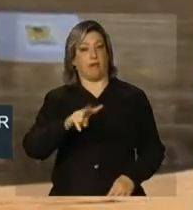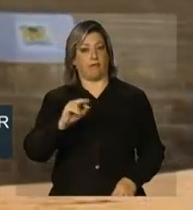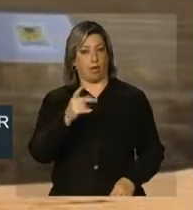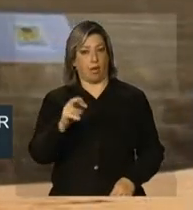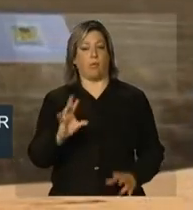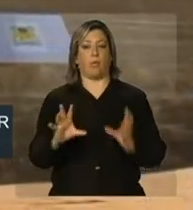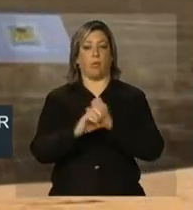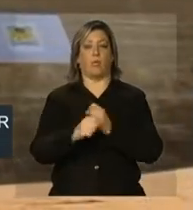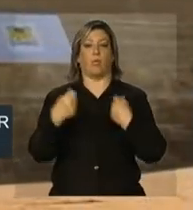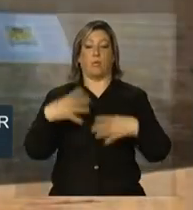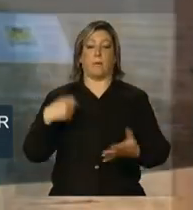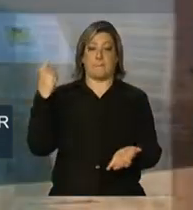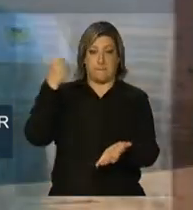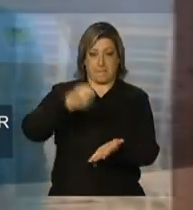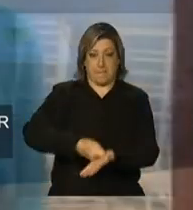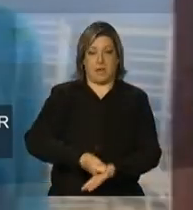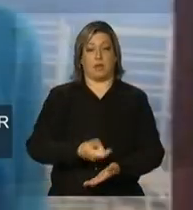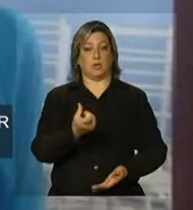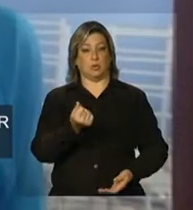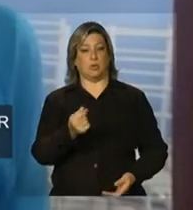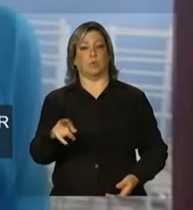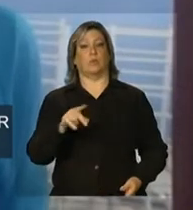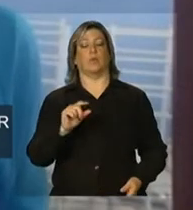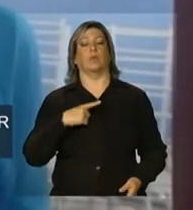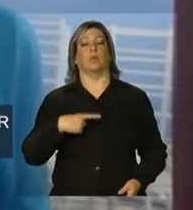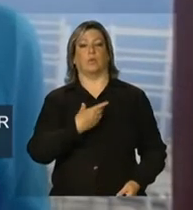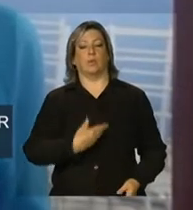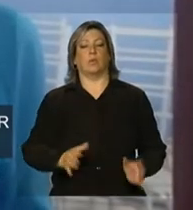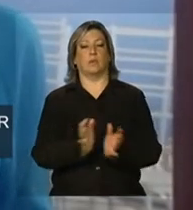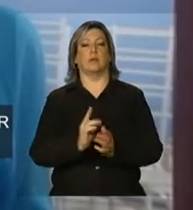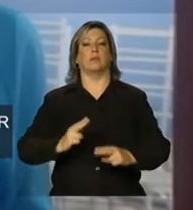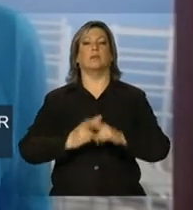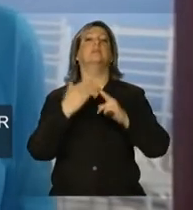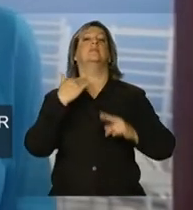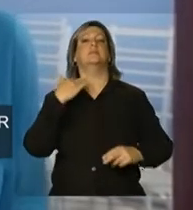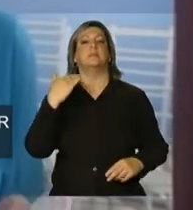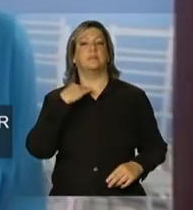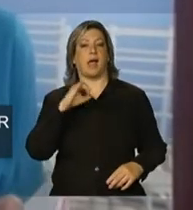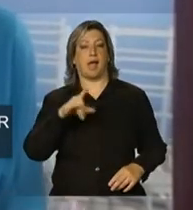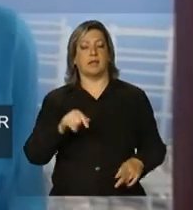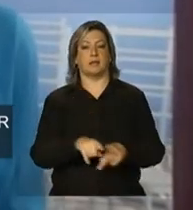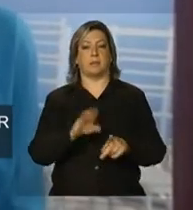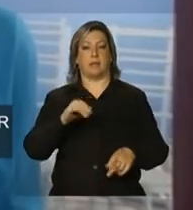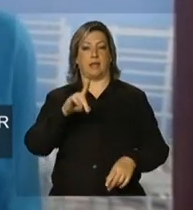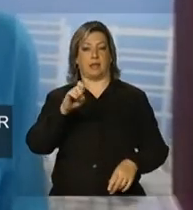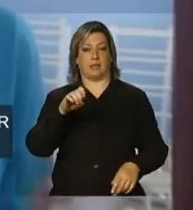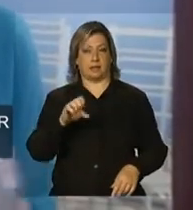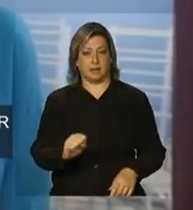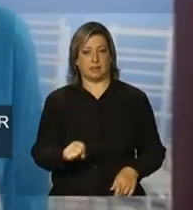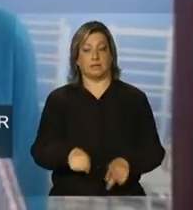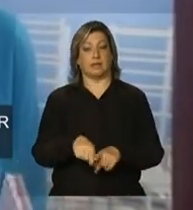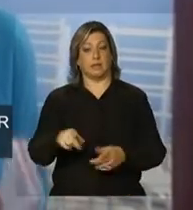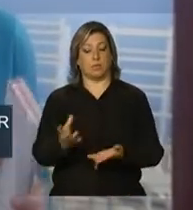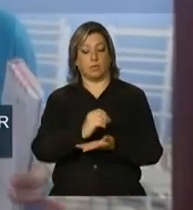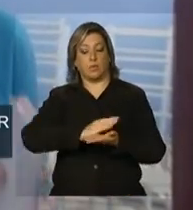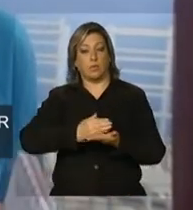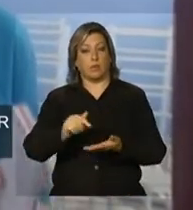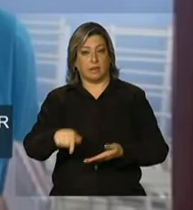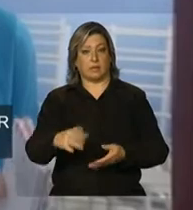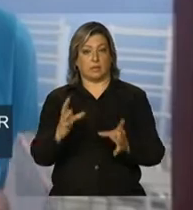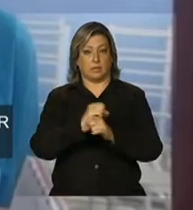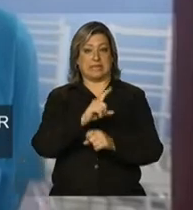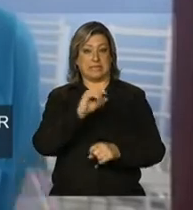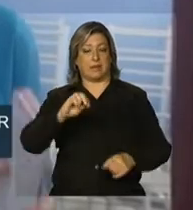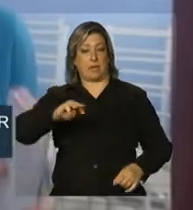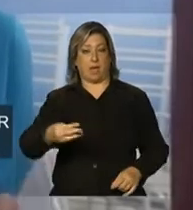foi custeado, foi financiado pela União, por meio da Caixa Econômica Federal e pelo BNDES. O restante desse valor, cerca de 100